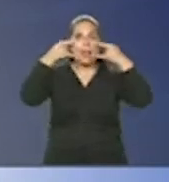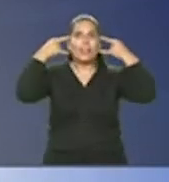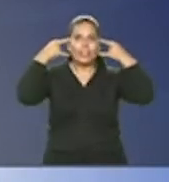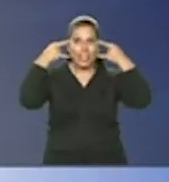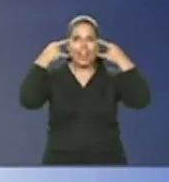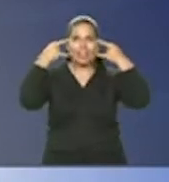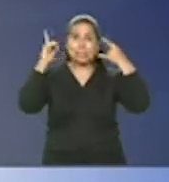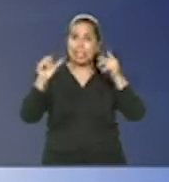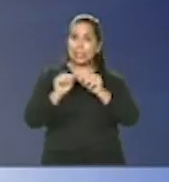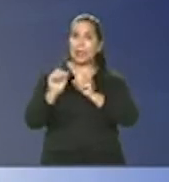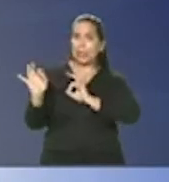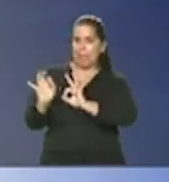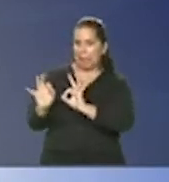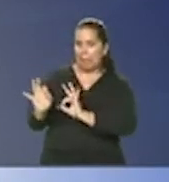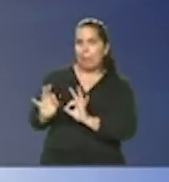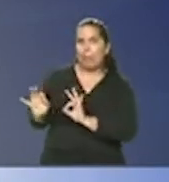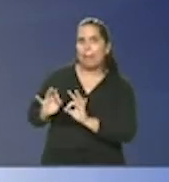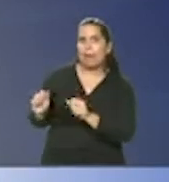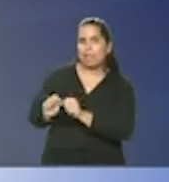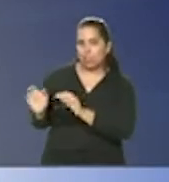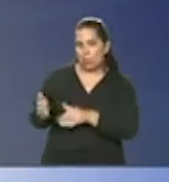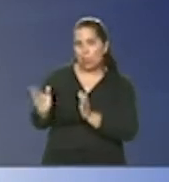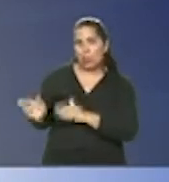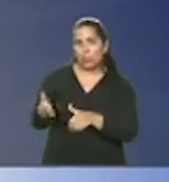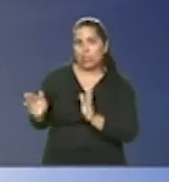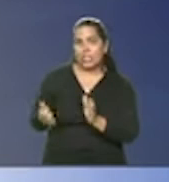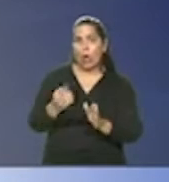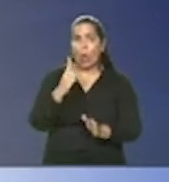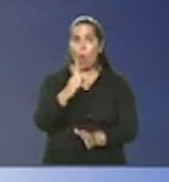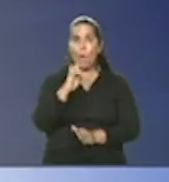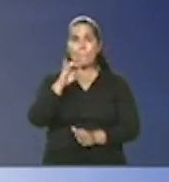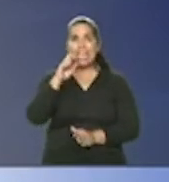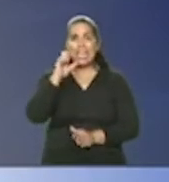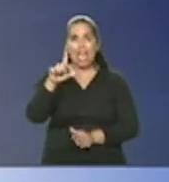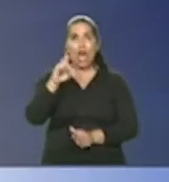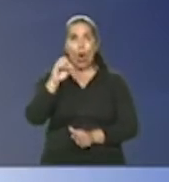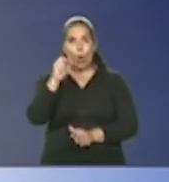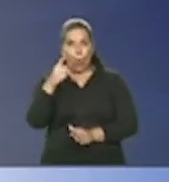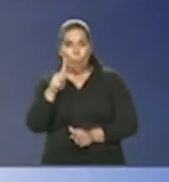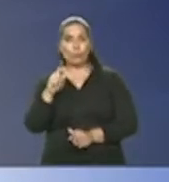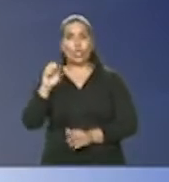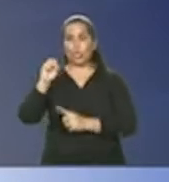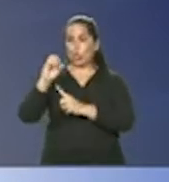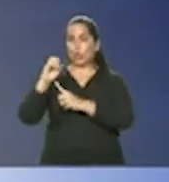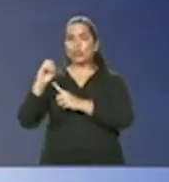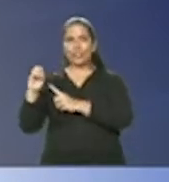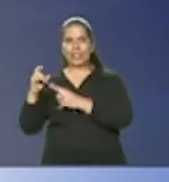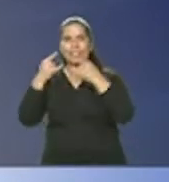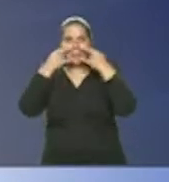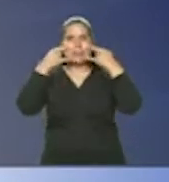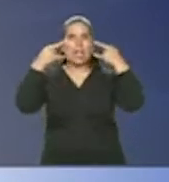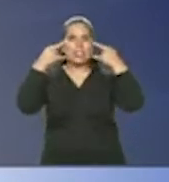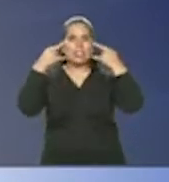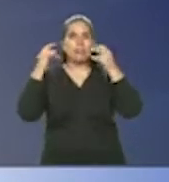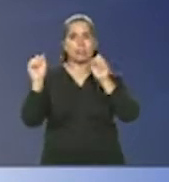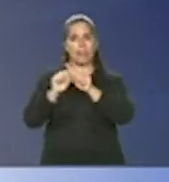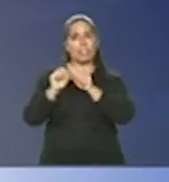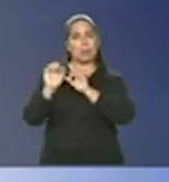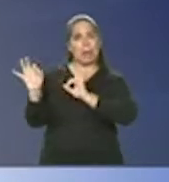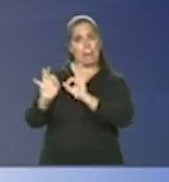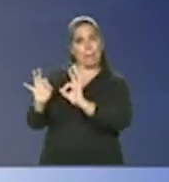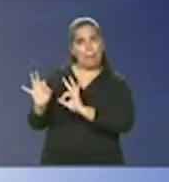está em produção 1 milhão e 800 mil máscaras que vão ser entregues à medida que fiquem prontas